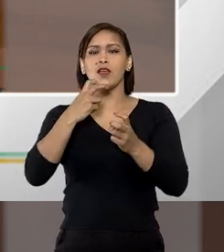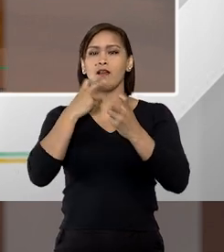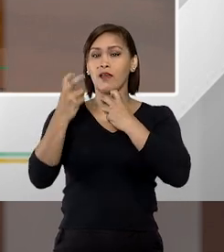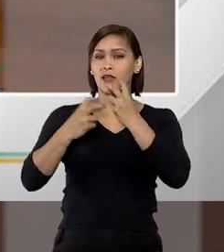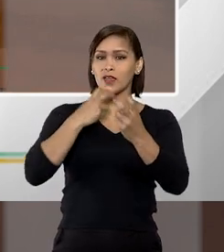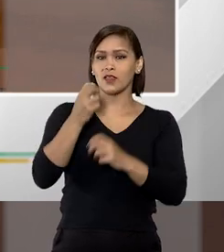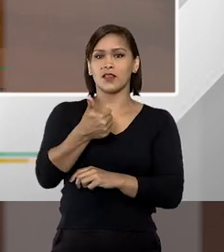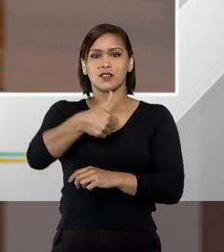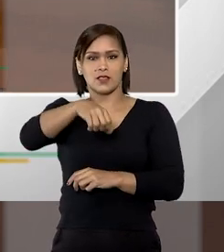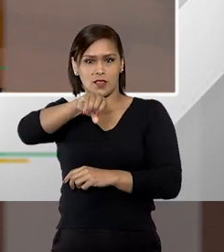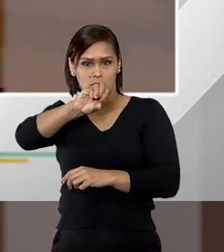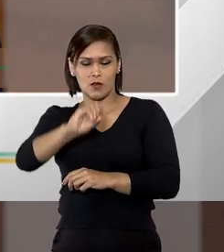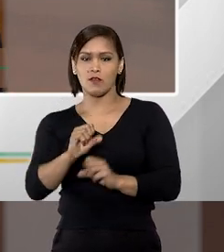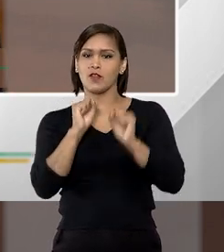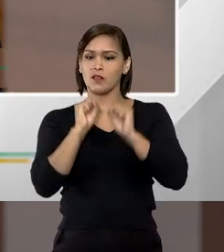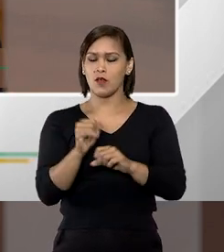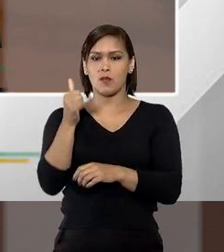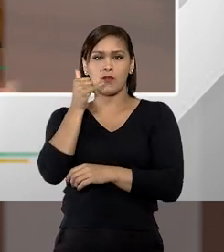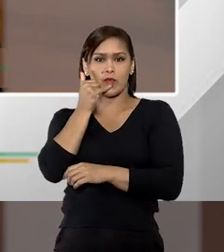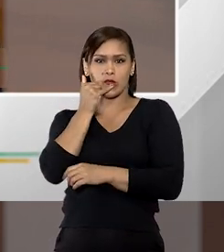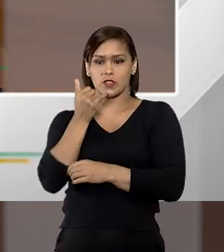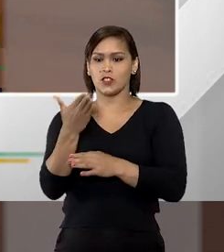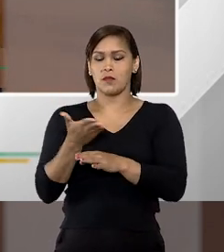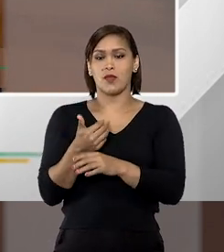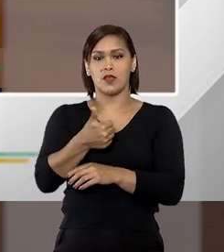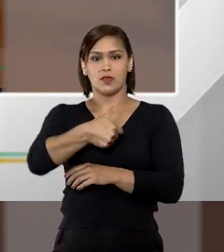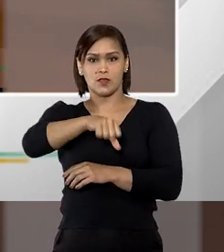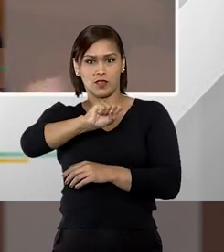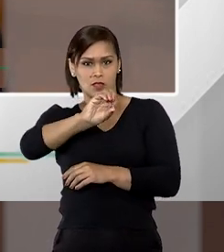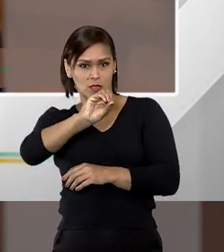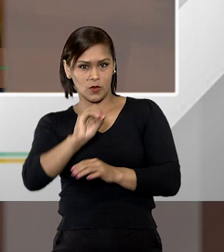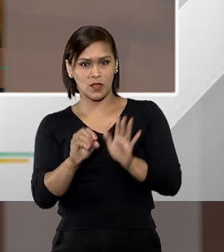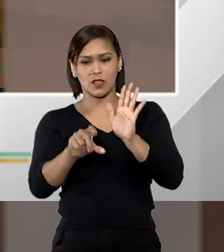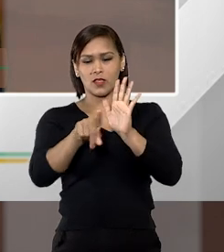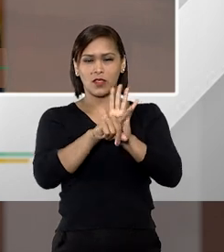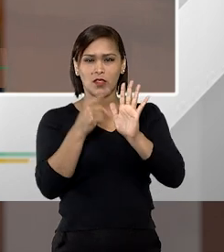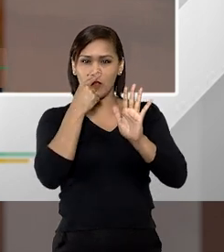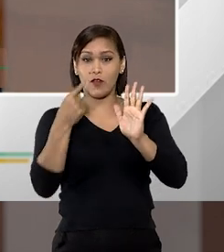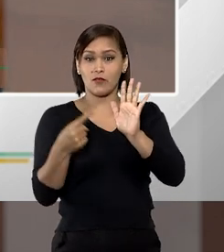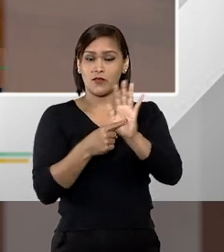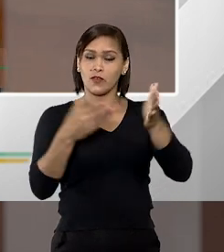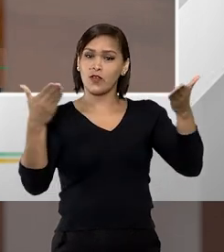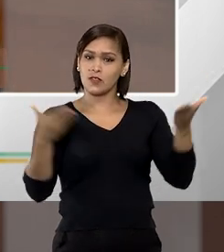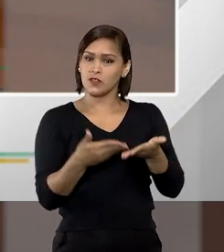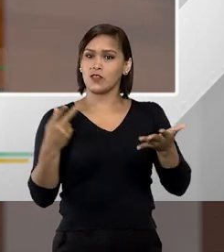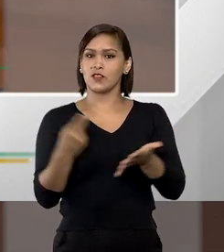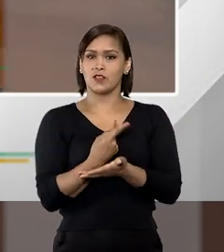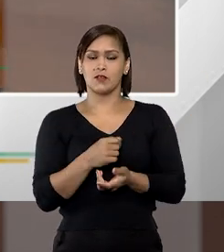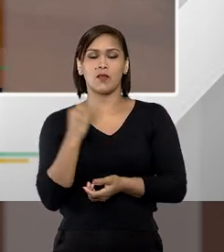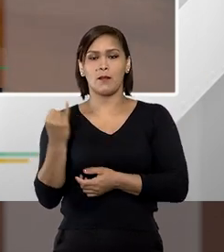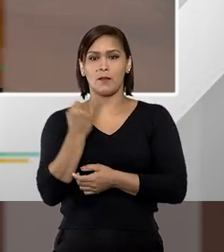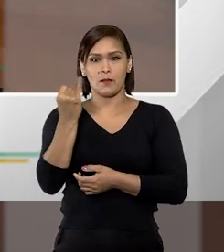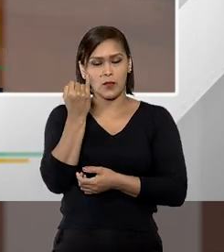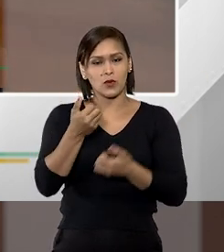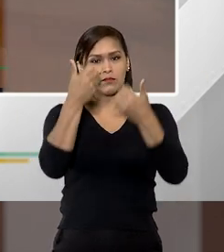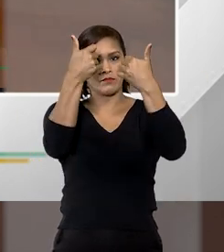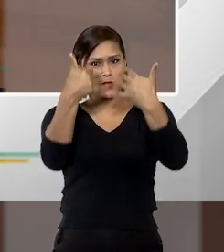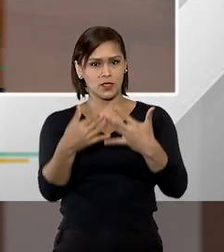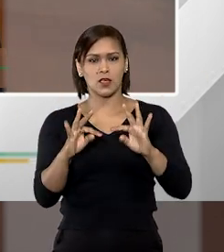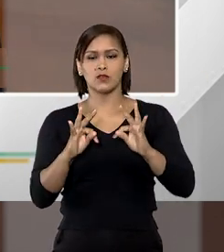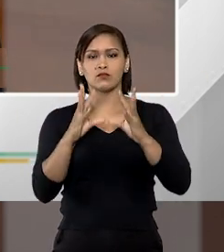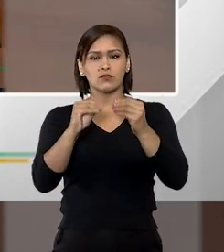é o 190 que você deve acionar e o 180 quando o caso já aconteceu então é muito importante como o doutor José Nildo